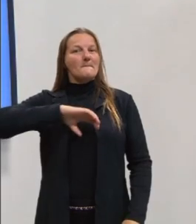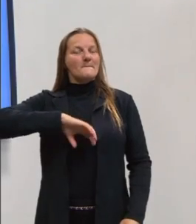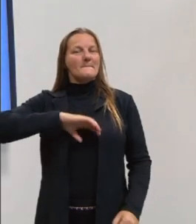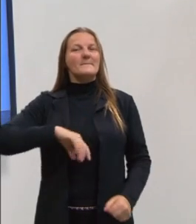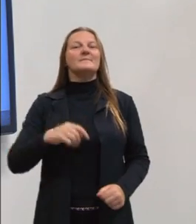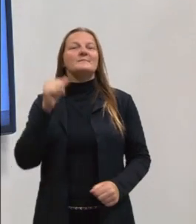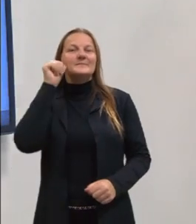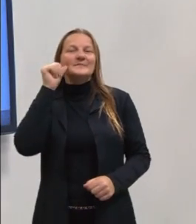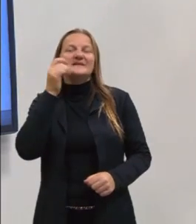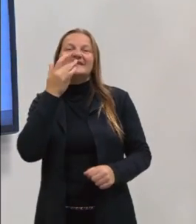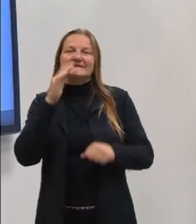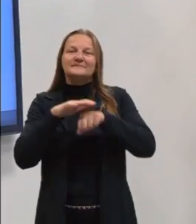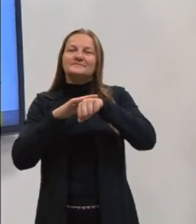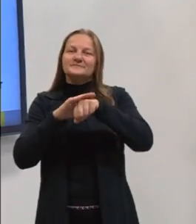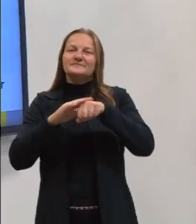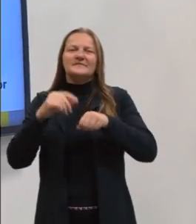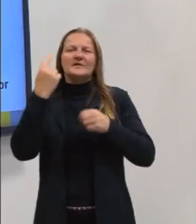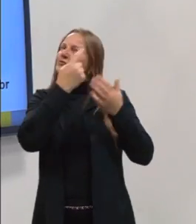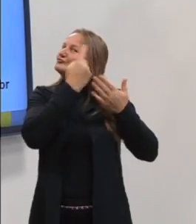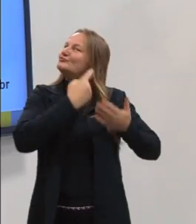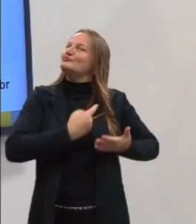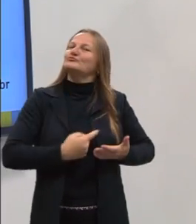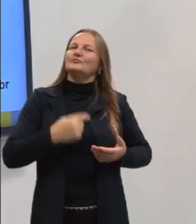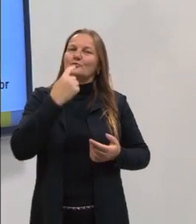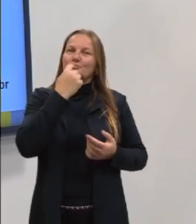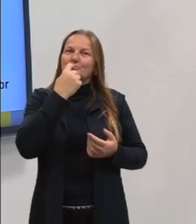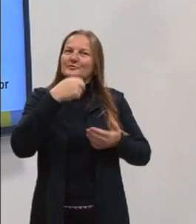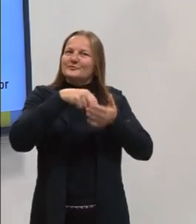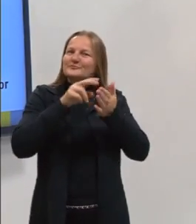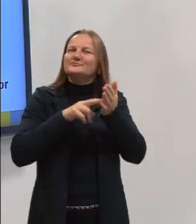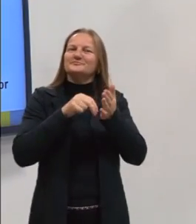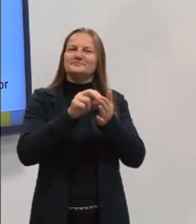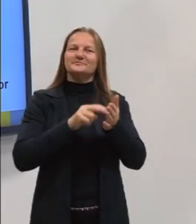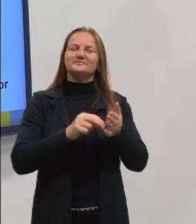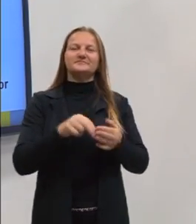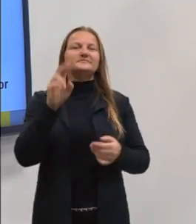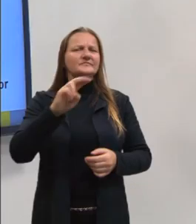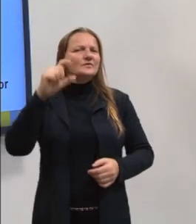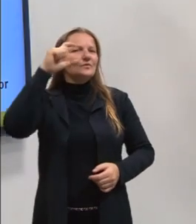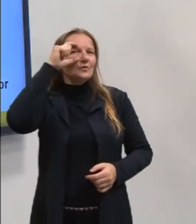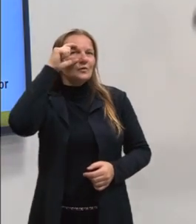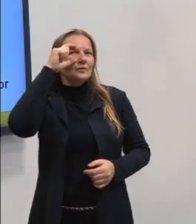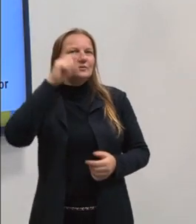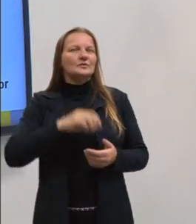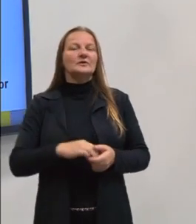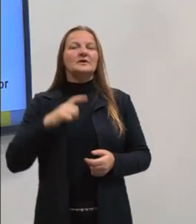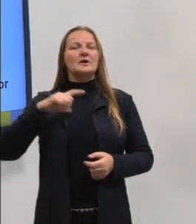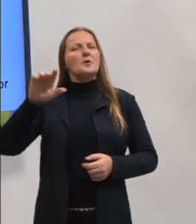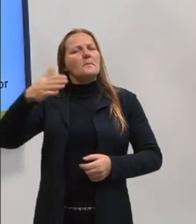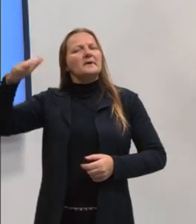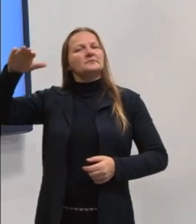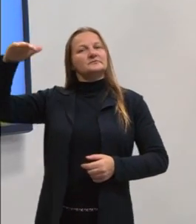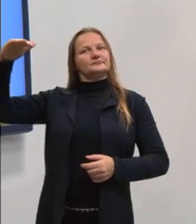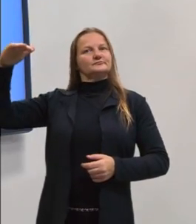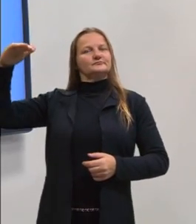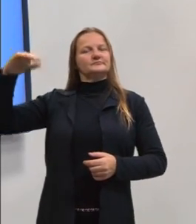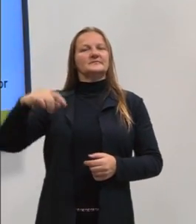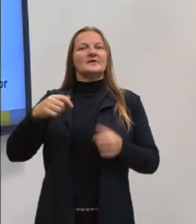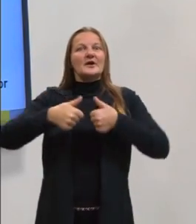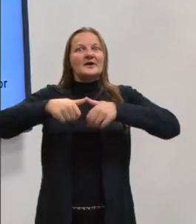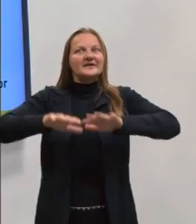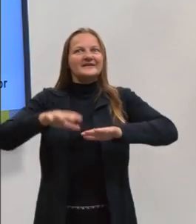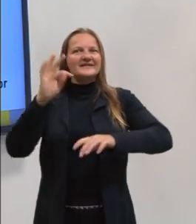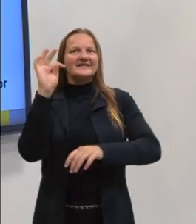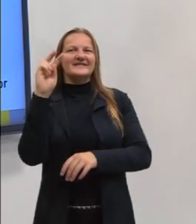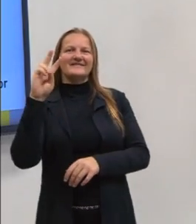Eu sou uma mulher branca, de cabelos cacheados, pintados de vermelho. Uso óculos, tenho estatura média. Estou aqui nos estúdios da